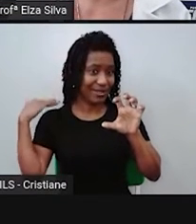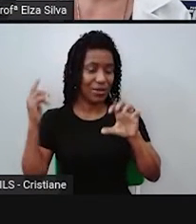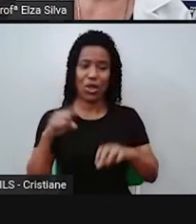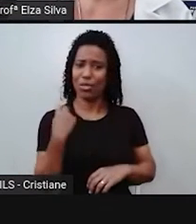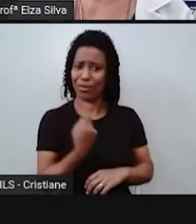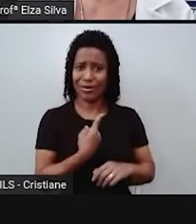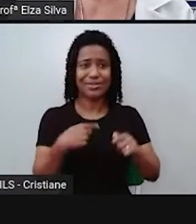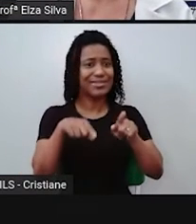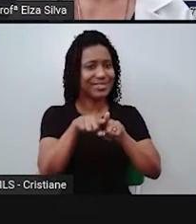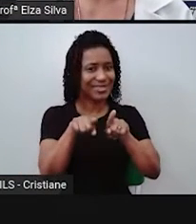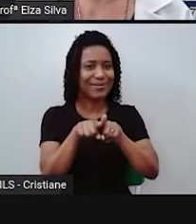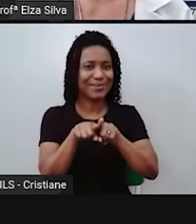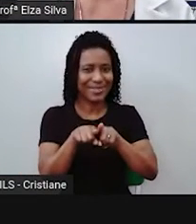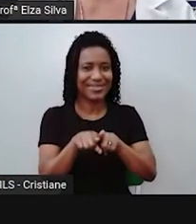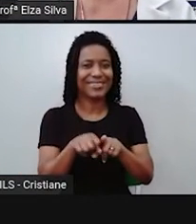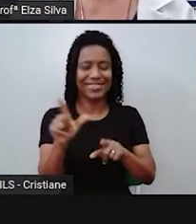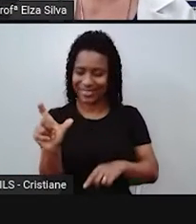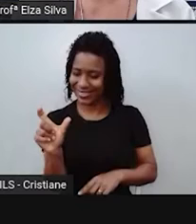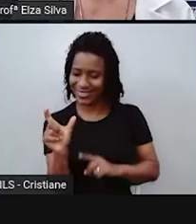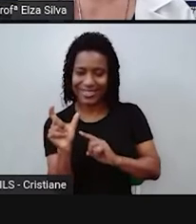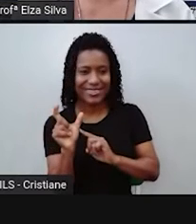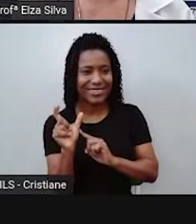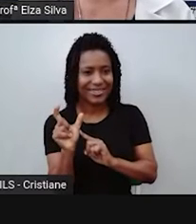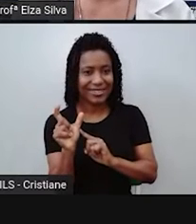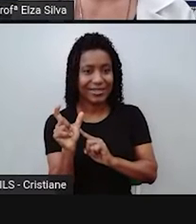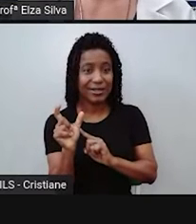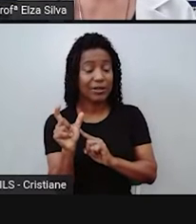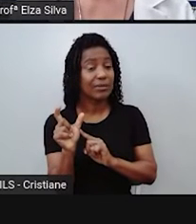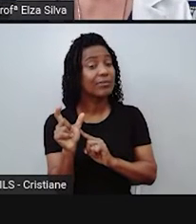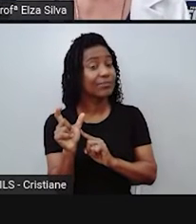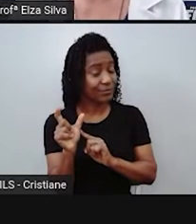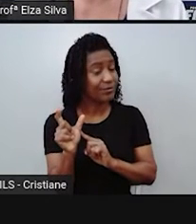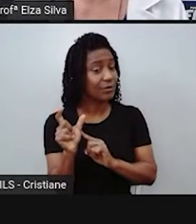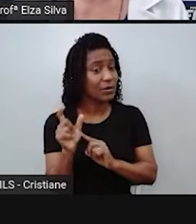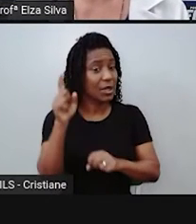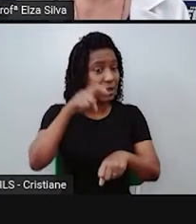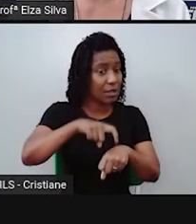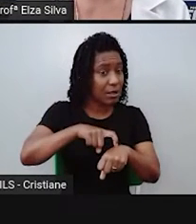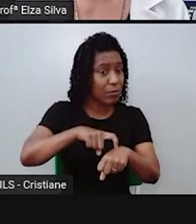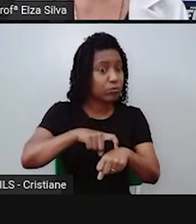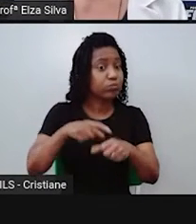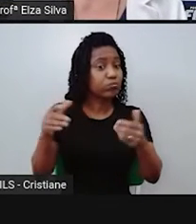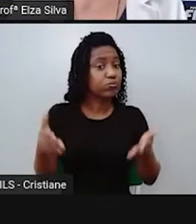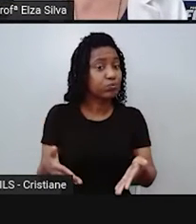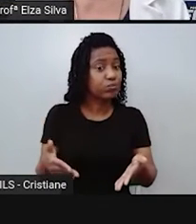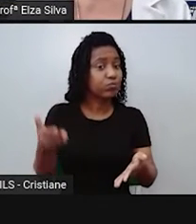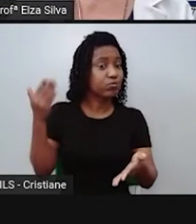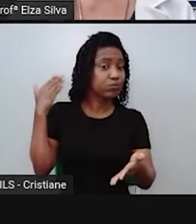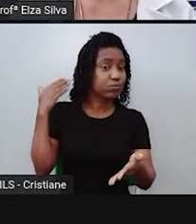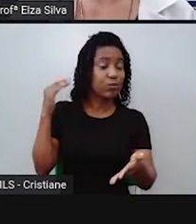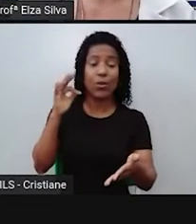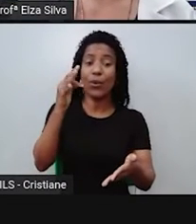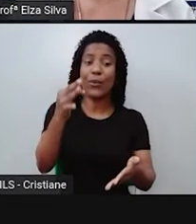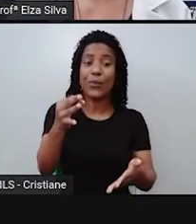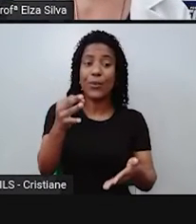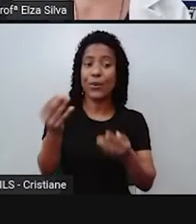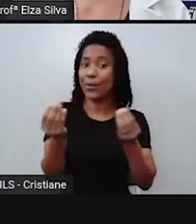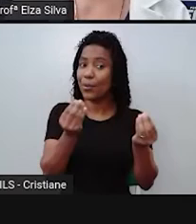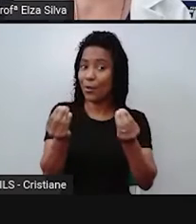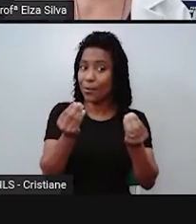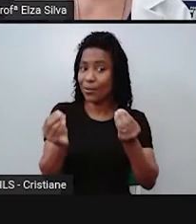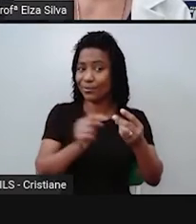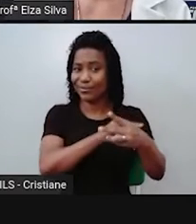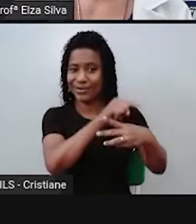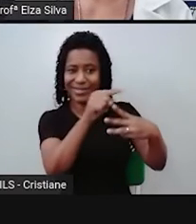tempo que aparecem no decorrer do texto. E eu trago hoje para vocês três formas de nós